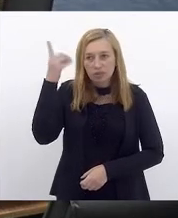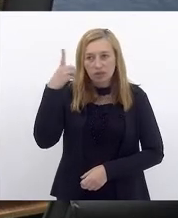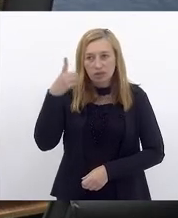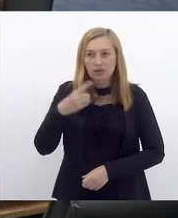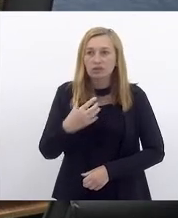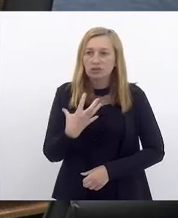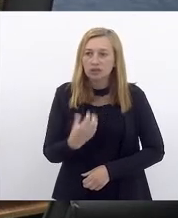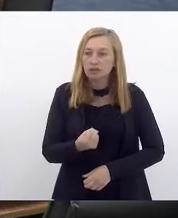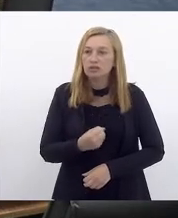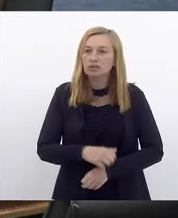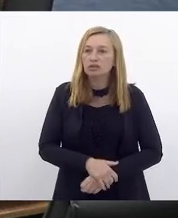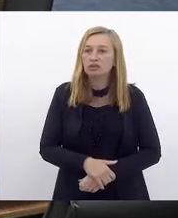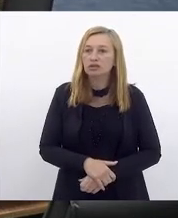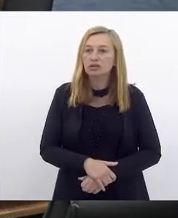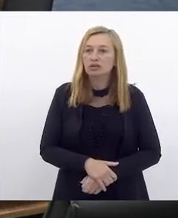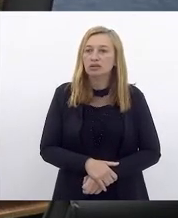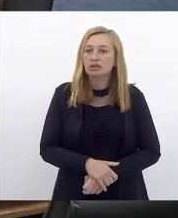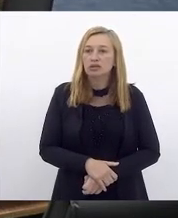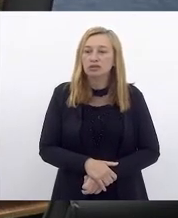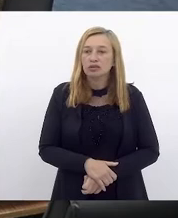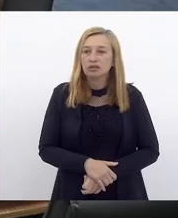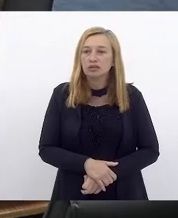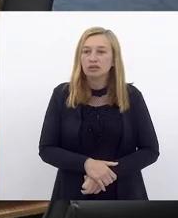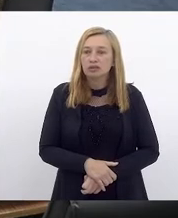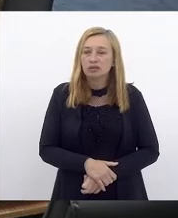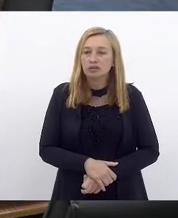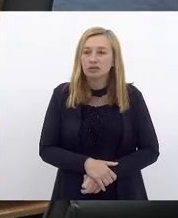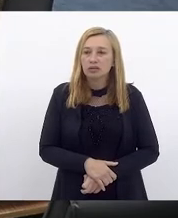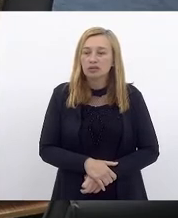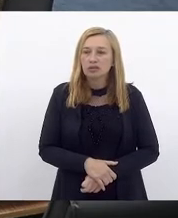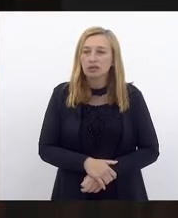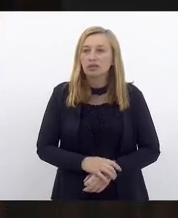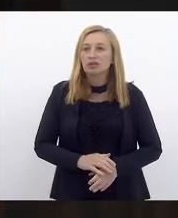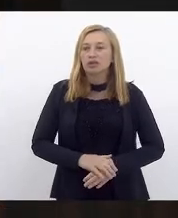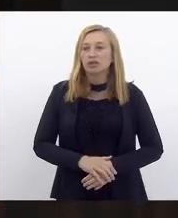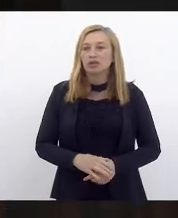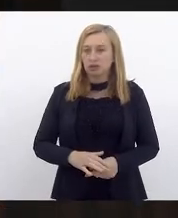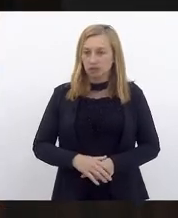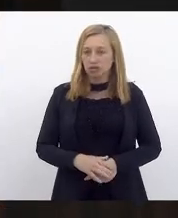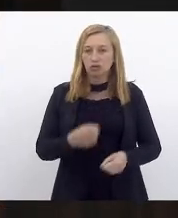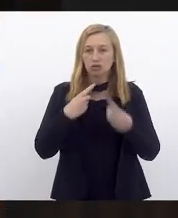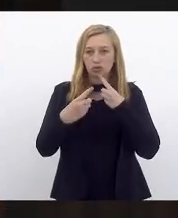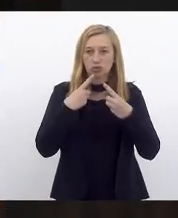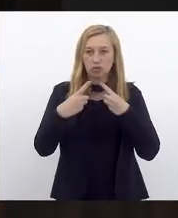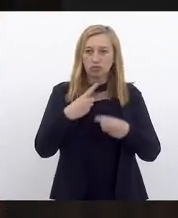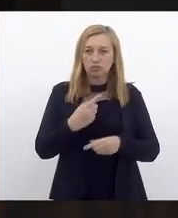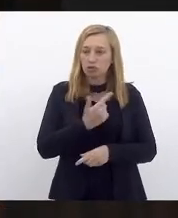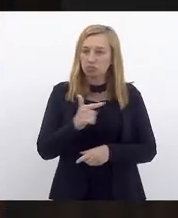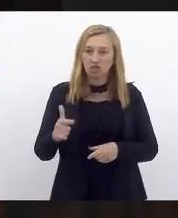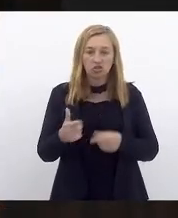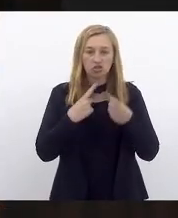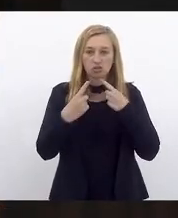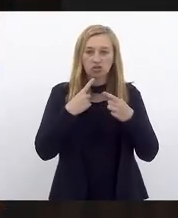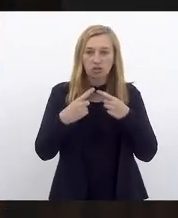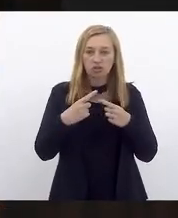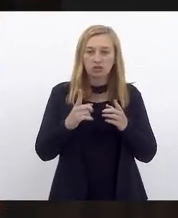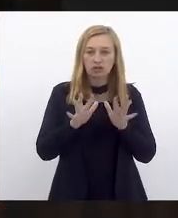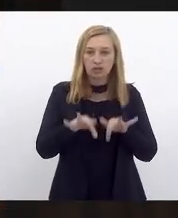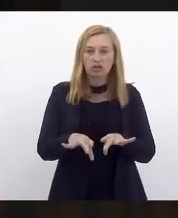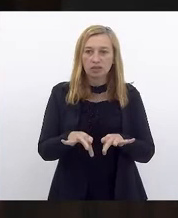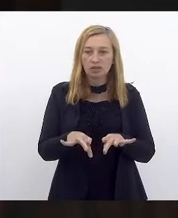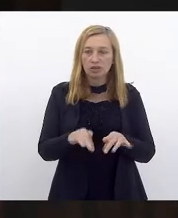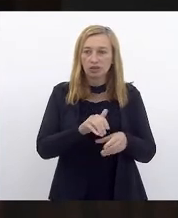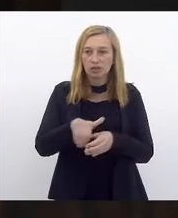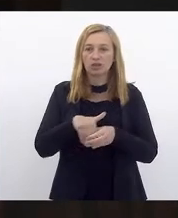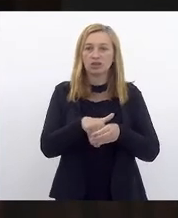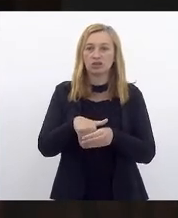Com os pareceres emitidos em discussão. Não havendo quem queira discutir, encerrado a discussão.